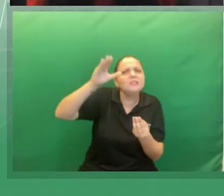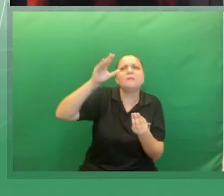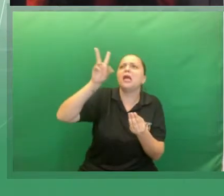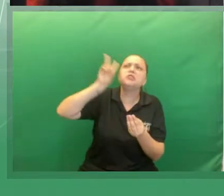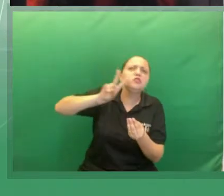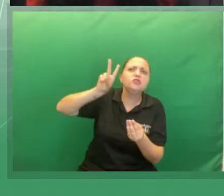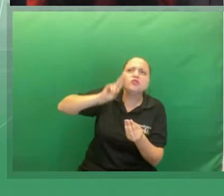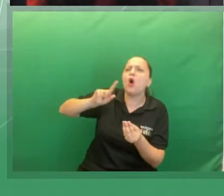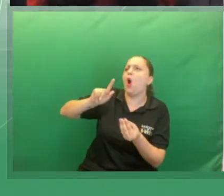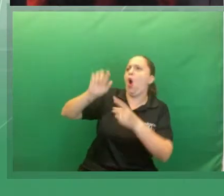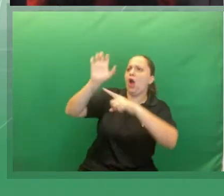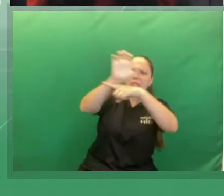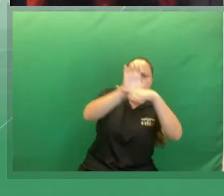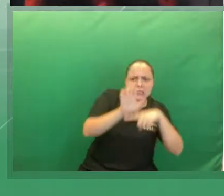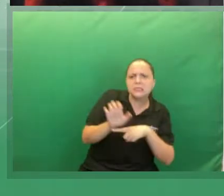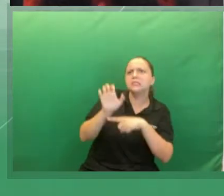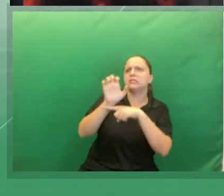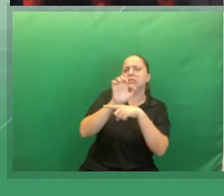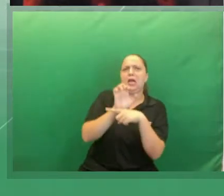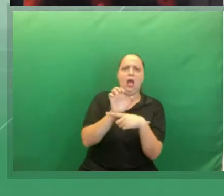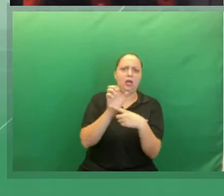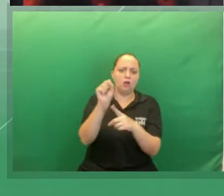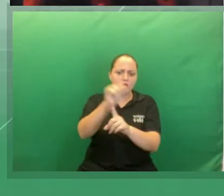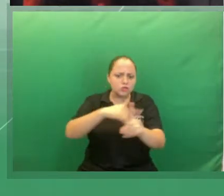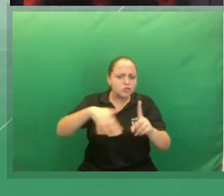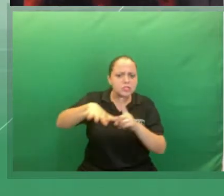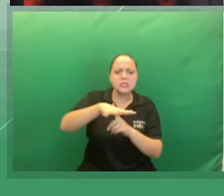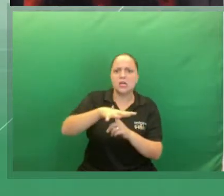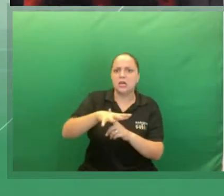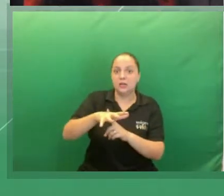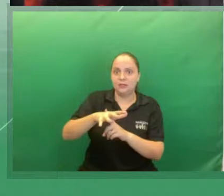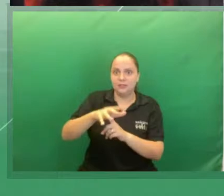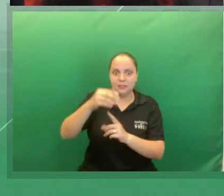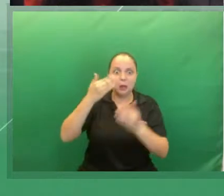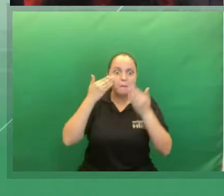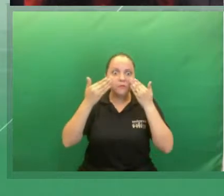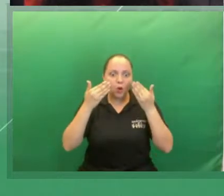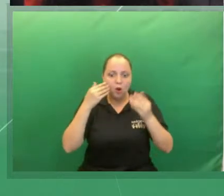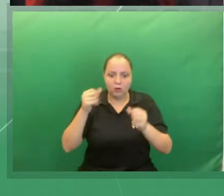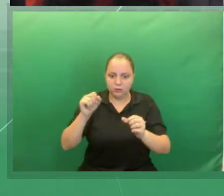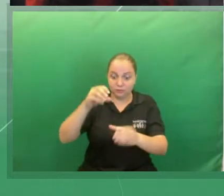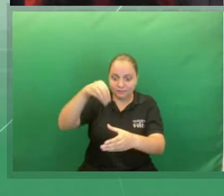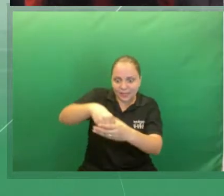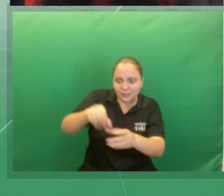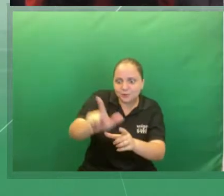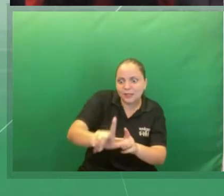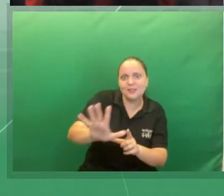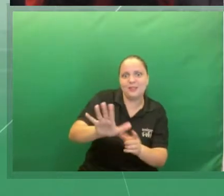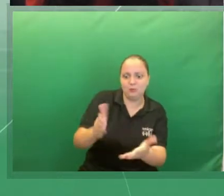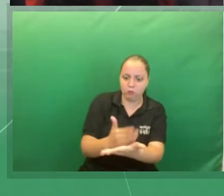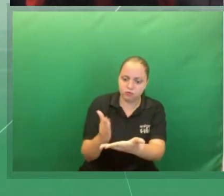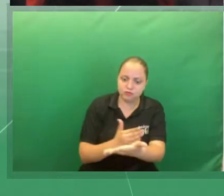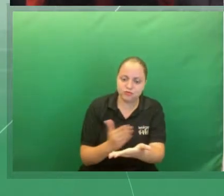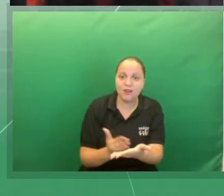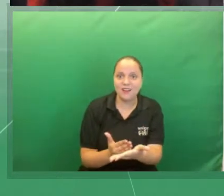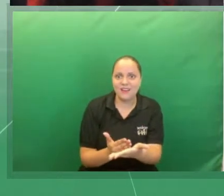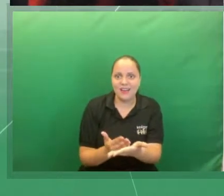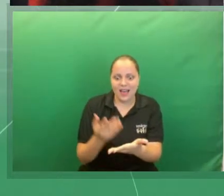regional, psicológico, fundamental no desenvolvimento crítico, reflexivo, do ser humano.